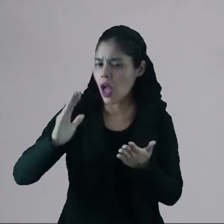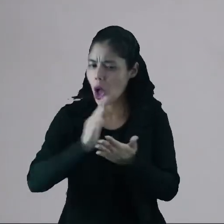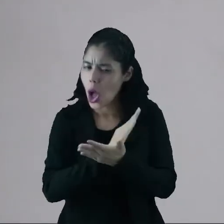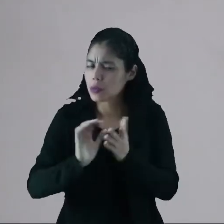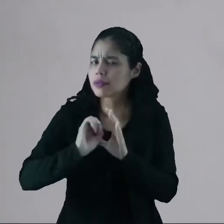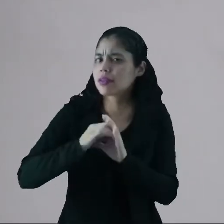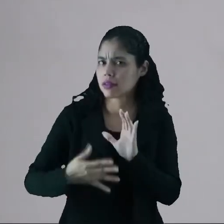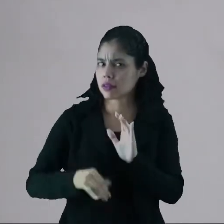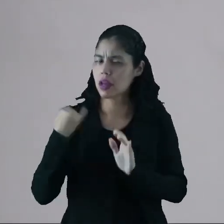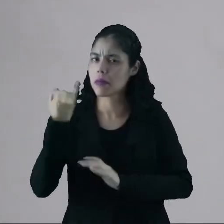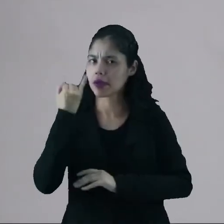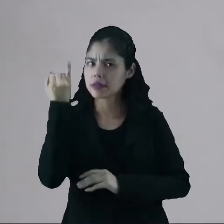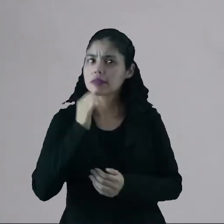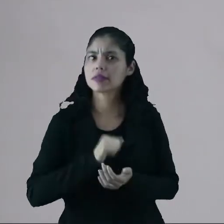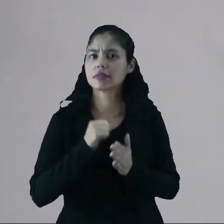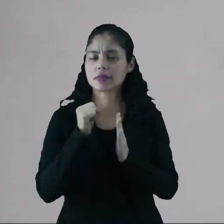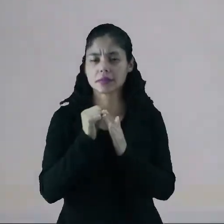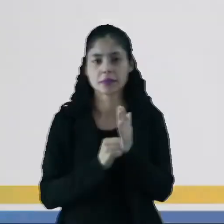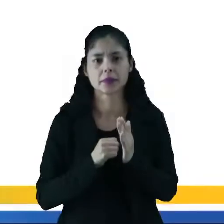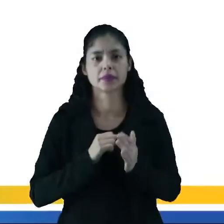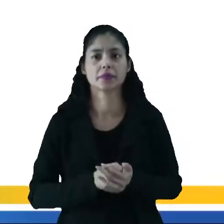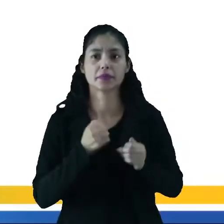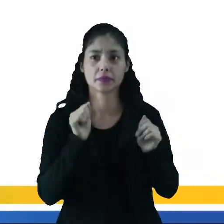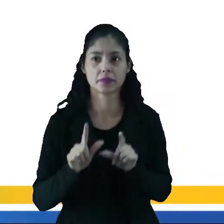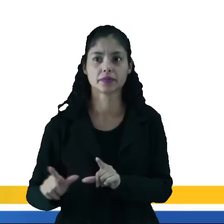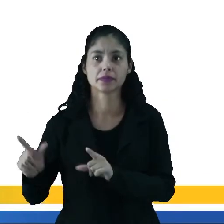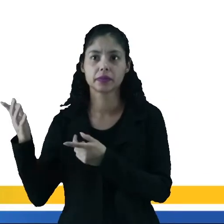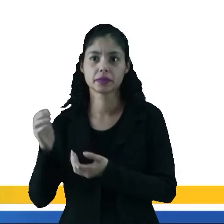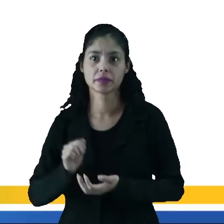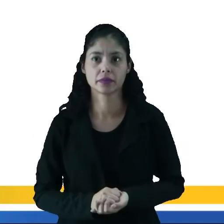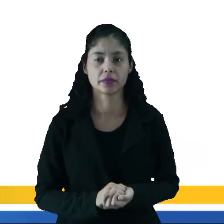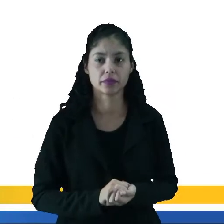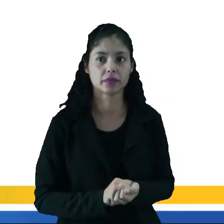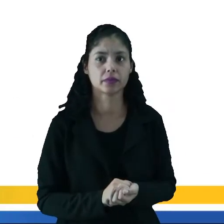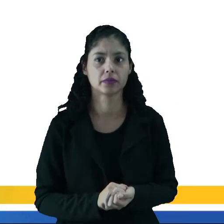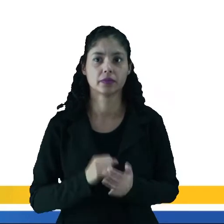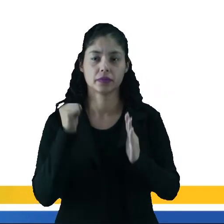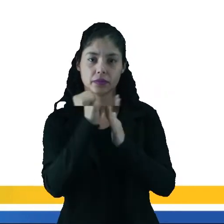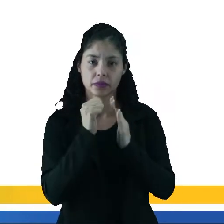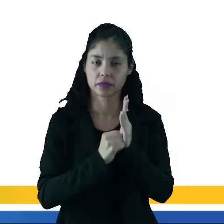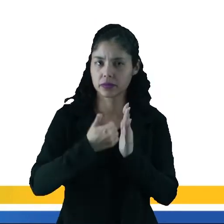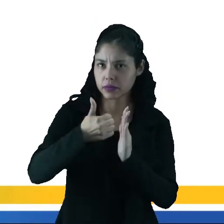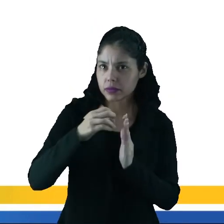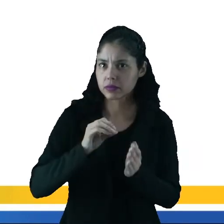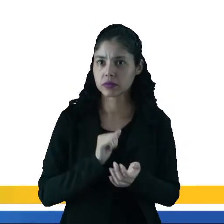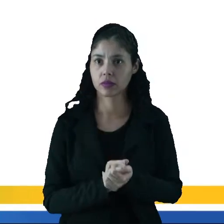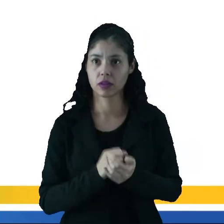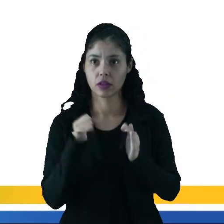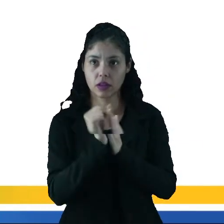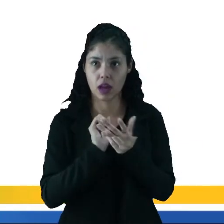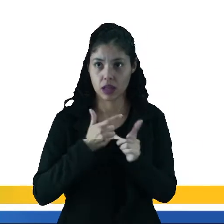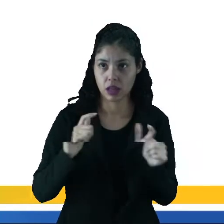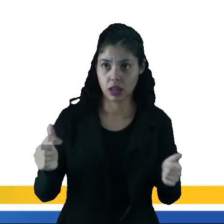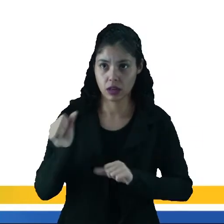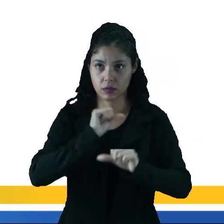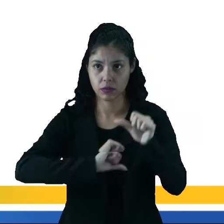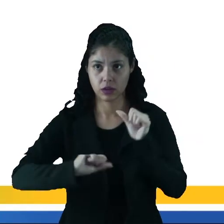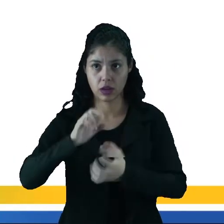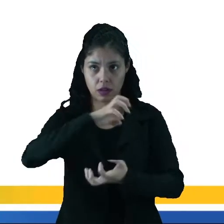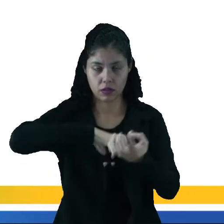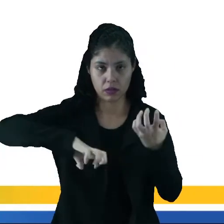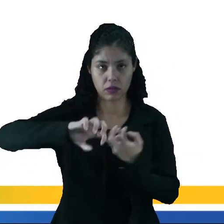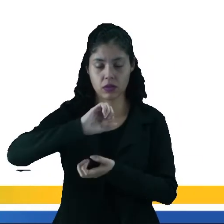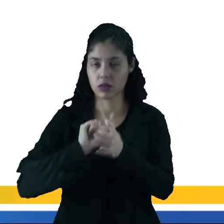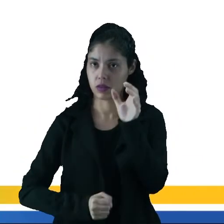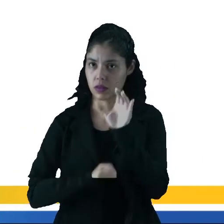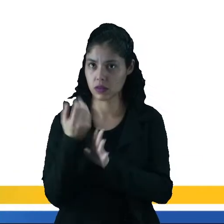algumas características importantes desse século. Acompanhe comigo no slide. Século XIX foi um século de grandes mudanças,